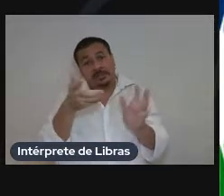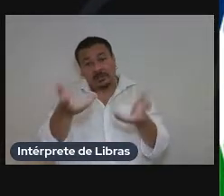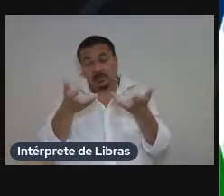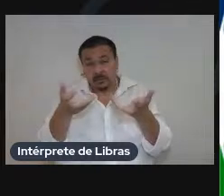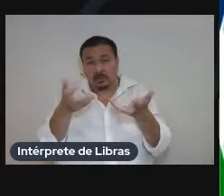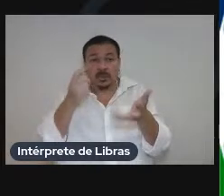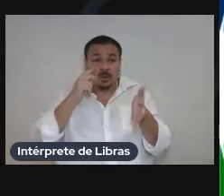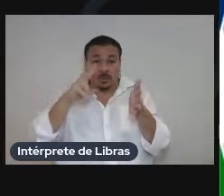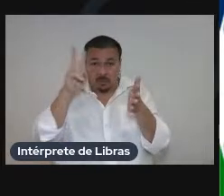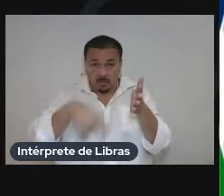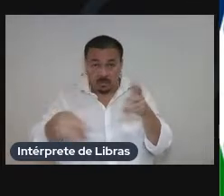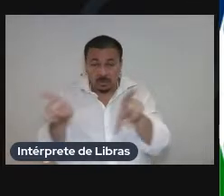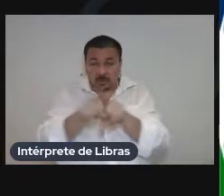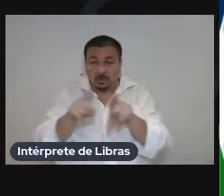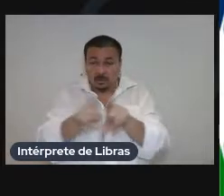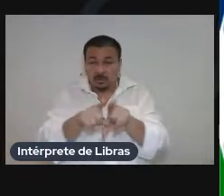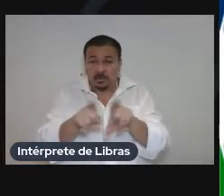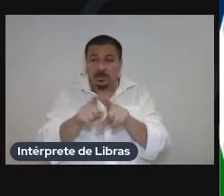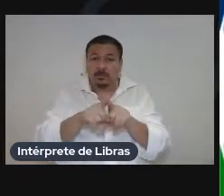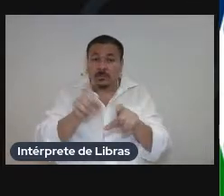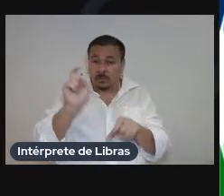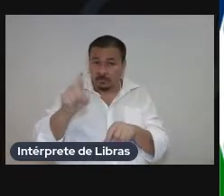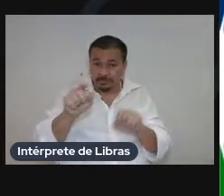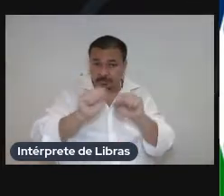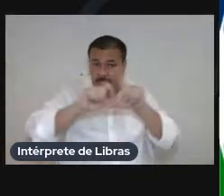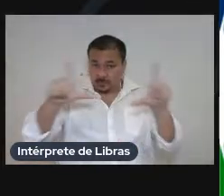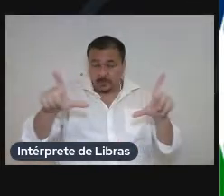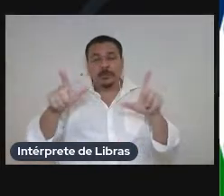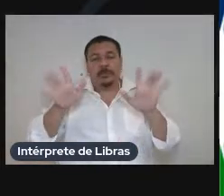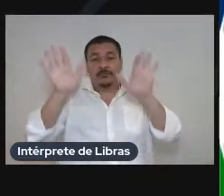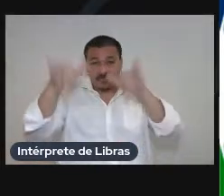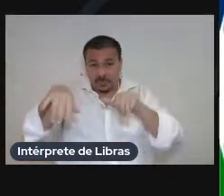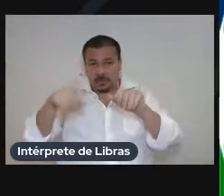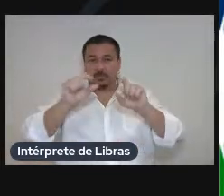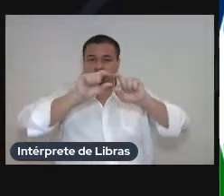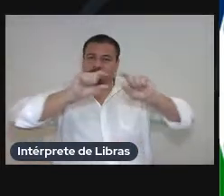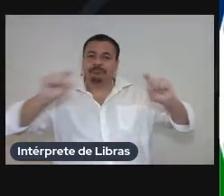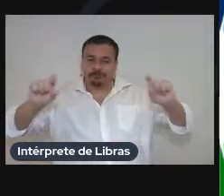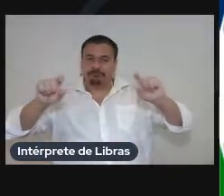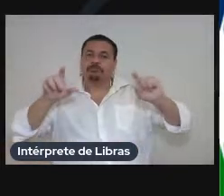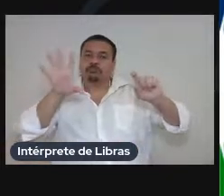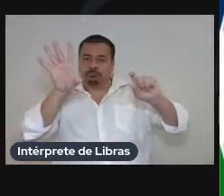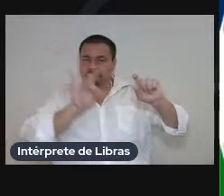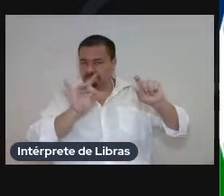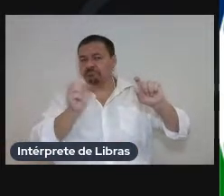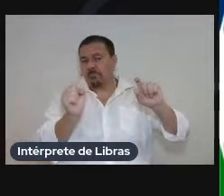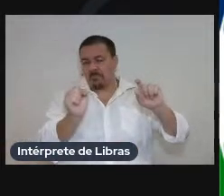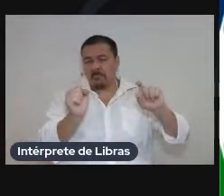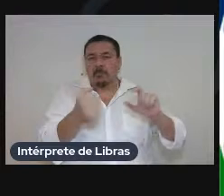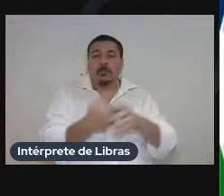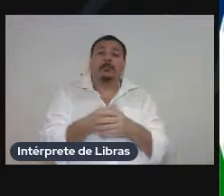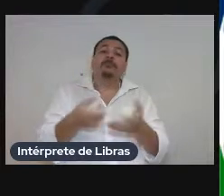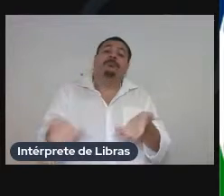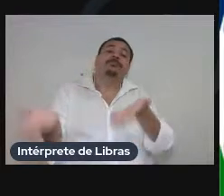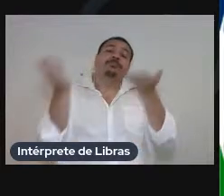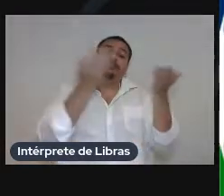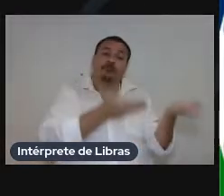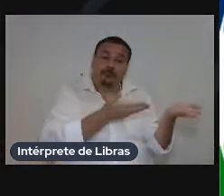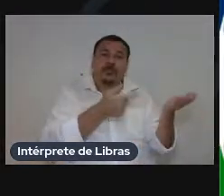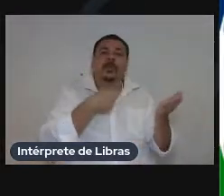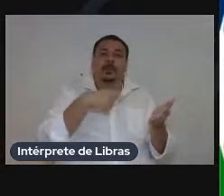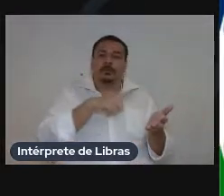também nesse link ele estará disponível no final e nós temos aqui um exemplo de